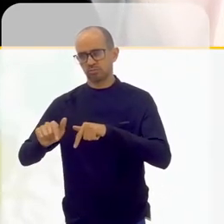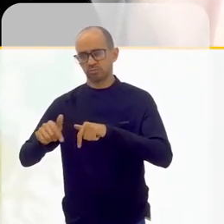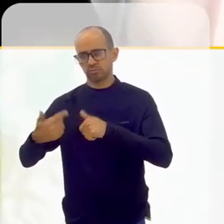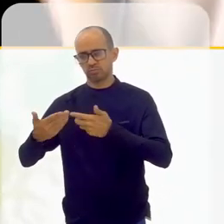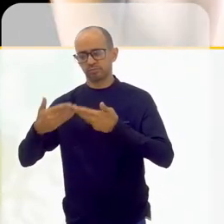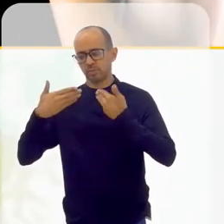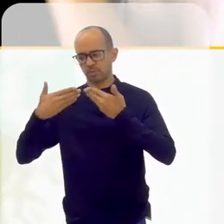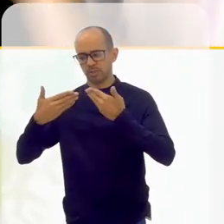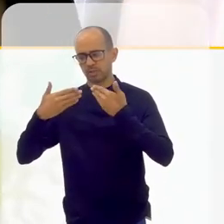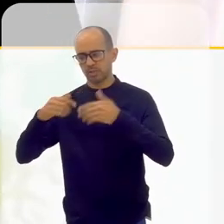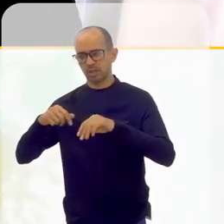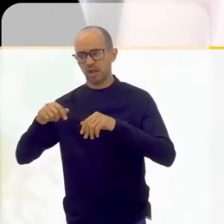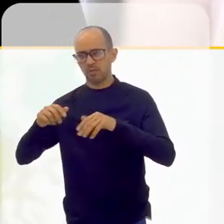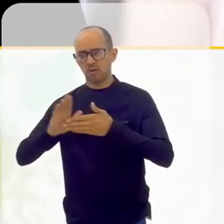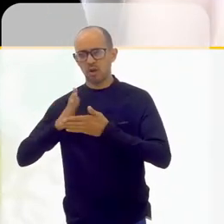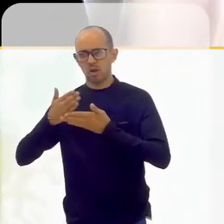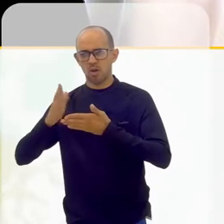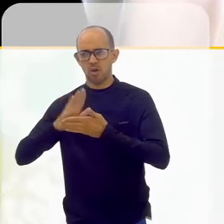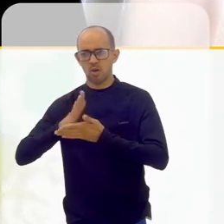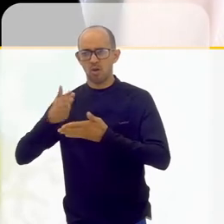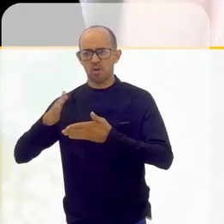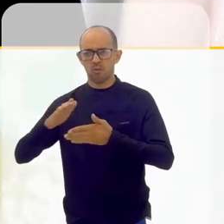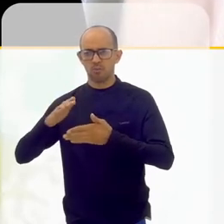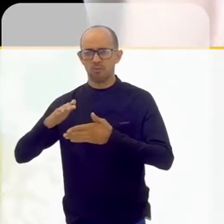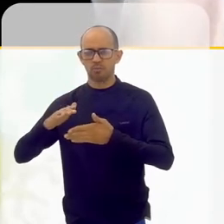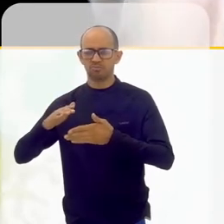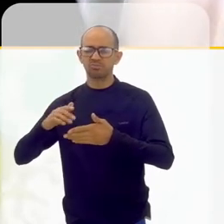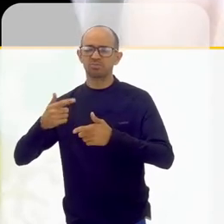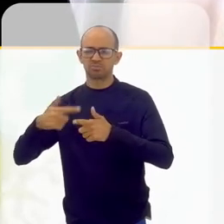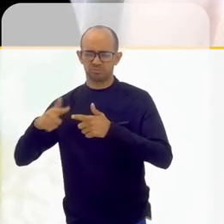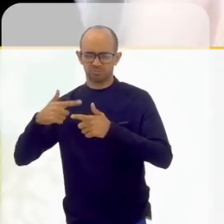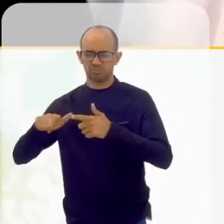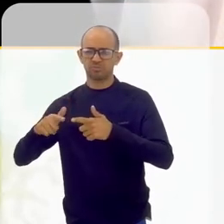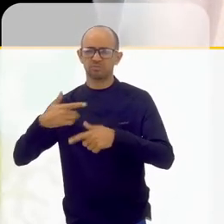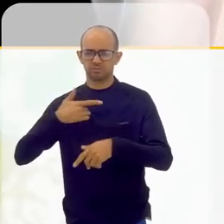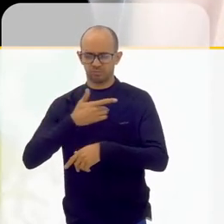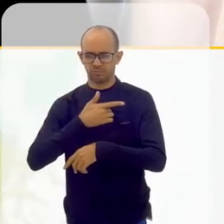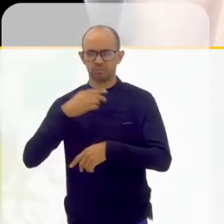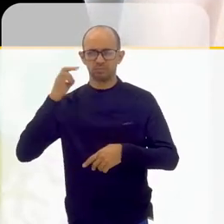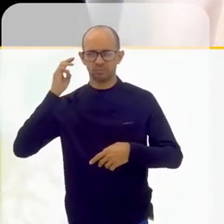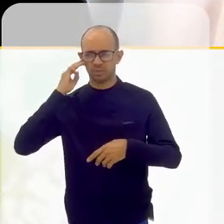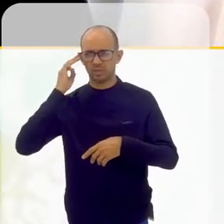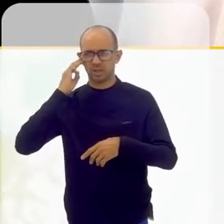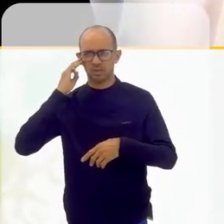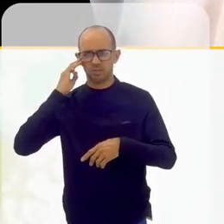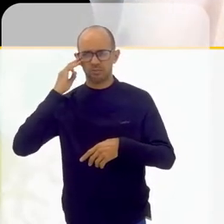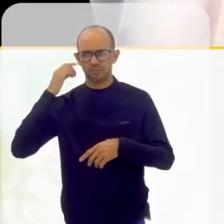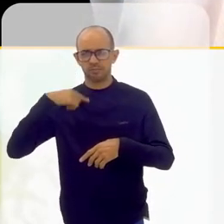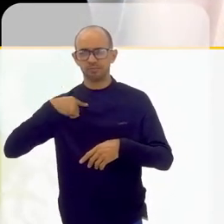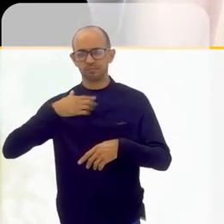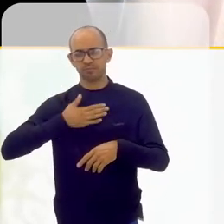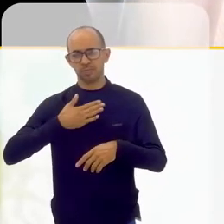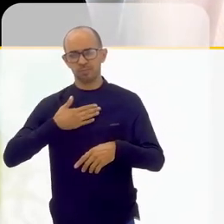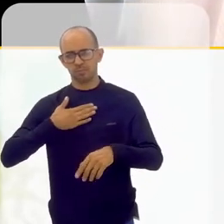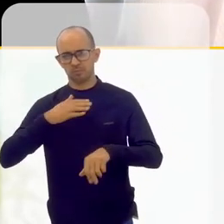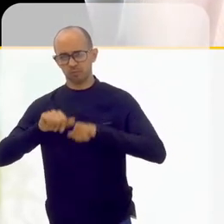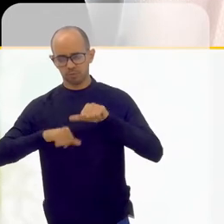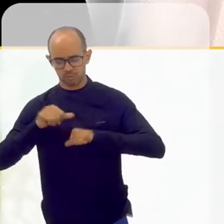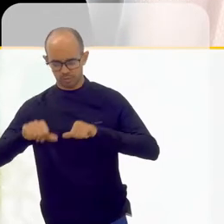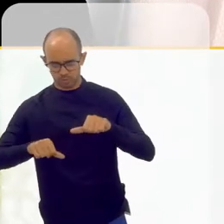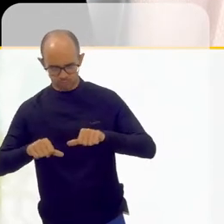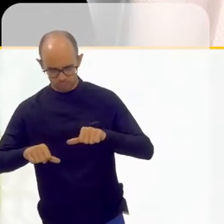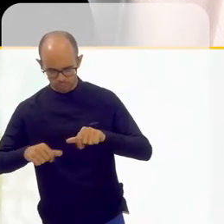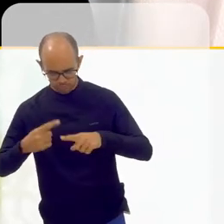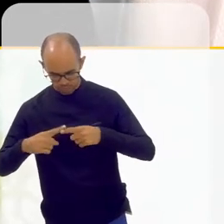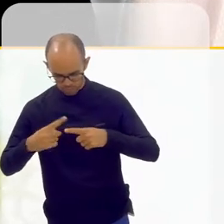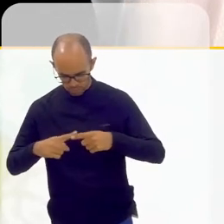assim, apresentavam alguns sindomas de suas questões em saúde mental. Mas, eu acho que foi muito transformador